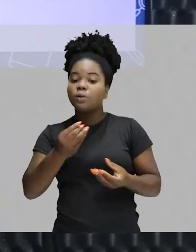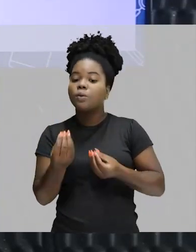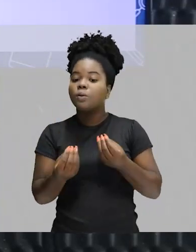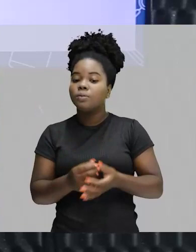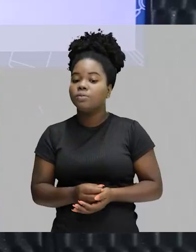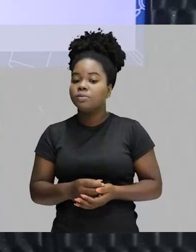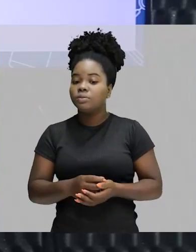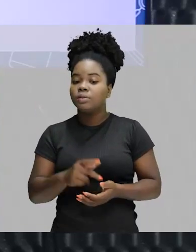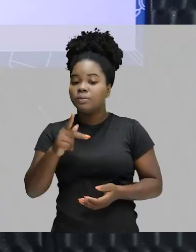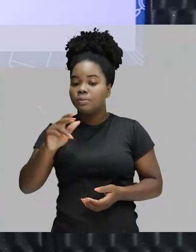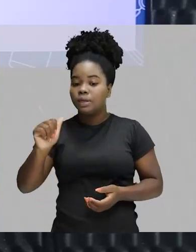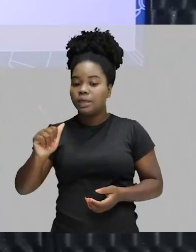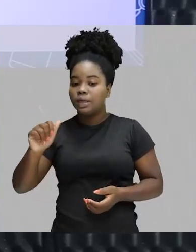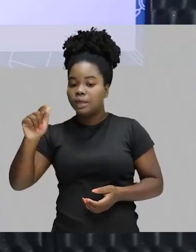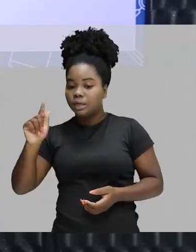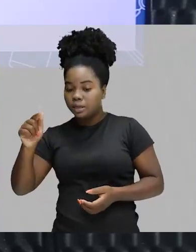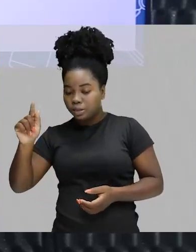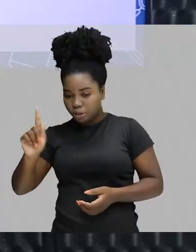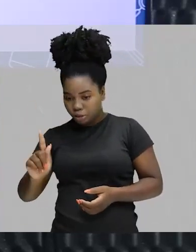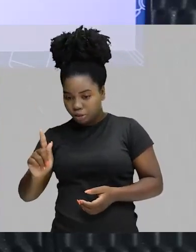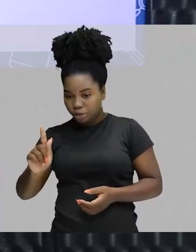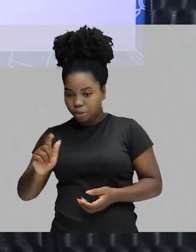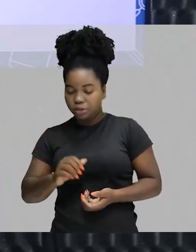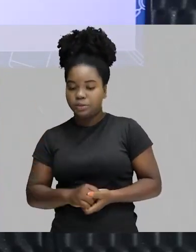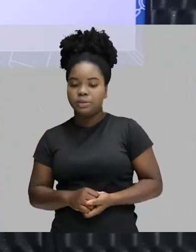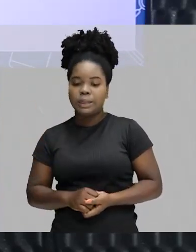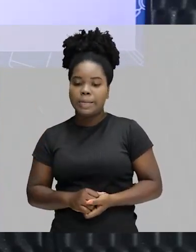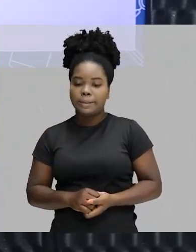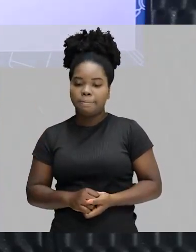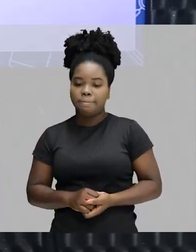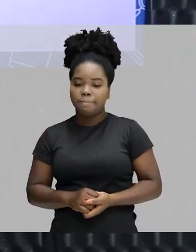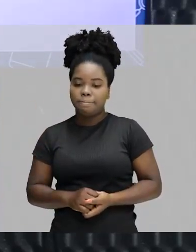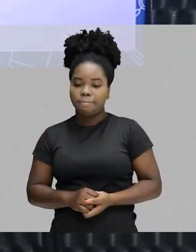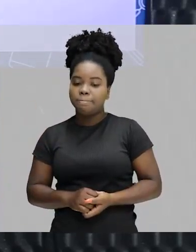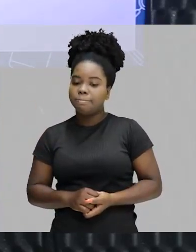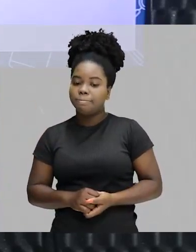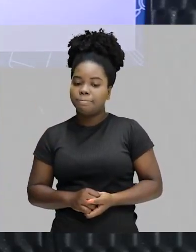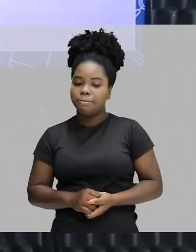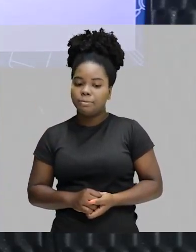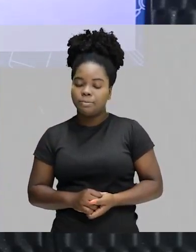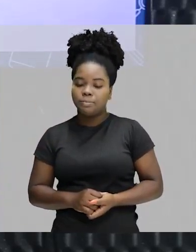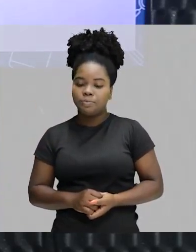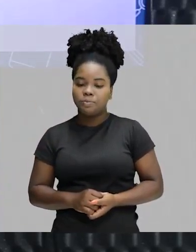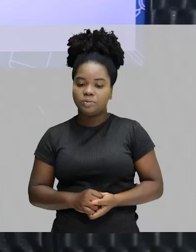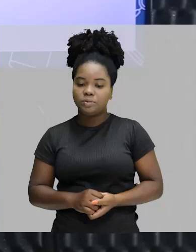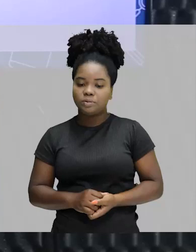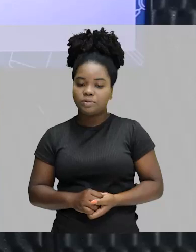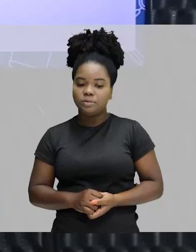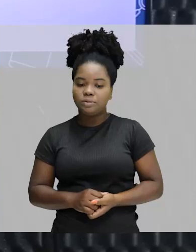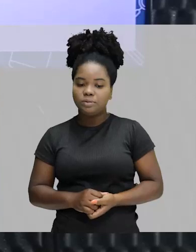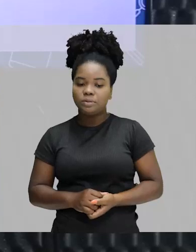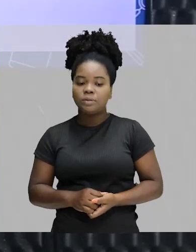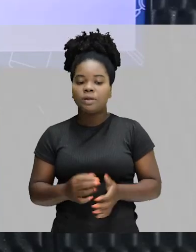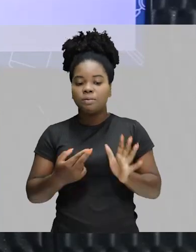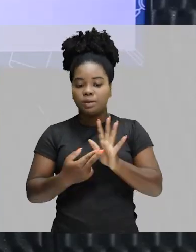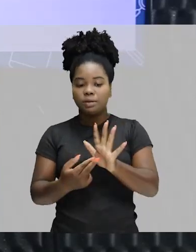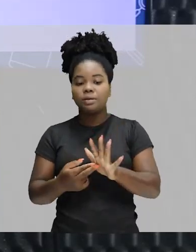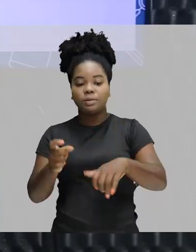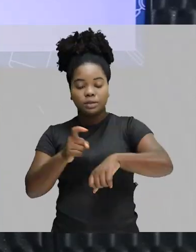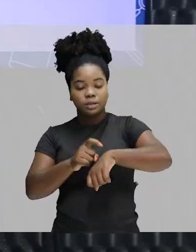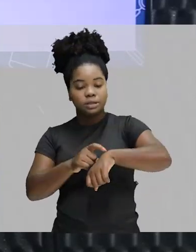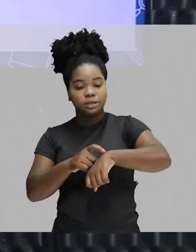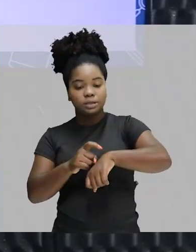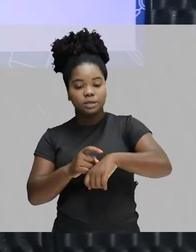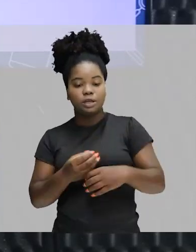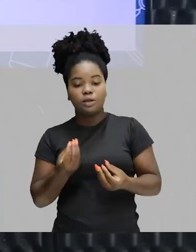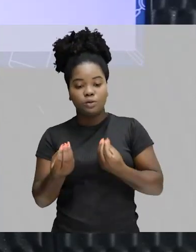utiliza p, a, g, ponto, né? Com o acentozinho lá no A, a gente acaba utilizando de outra forma. Por exemplo, para representar horas, as